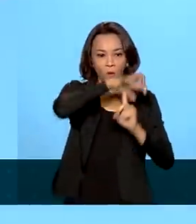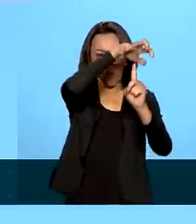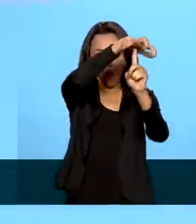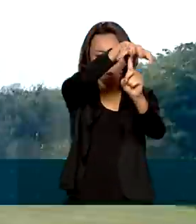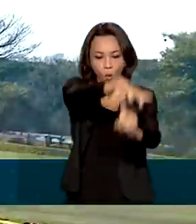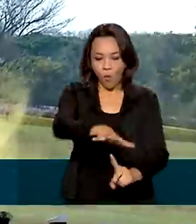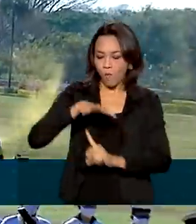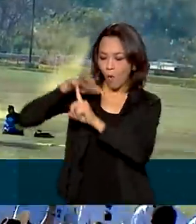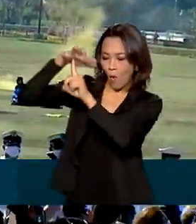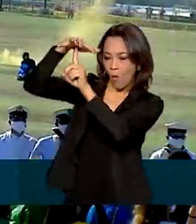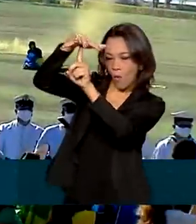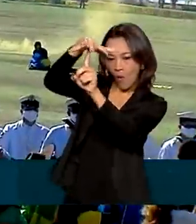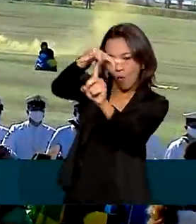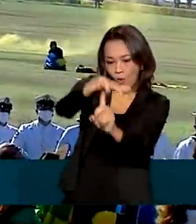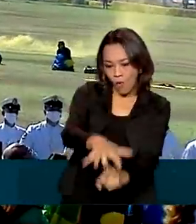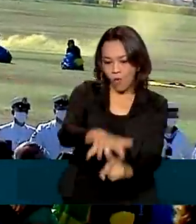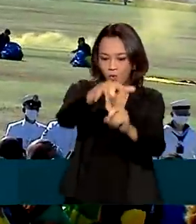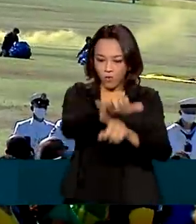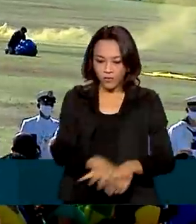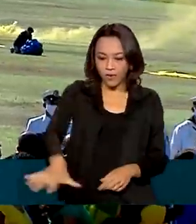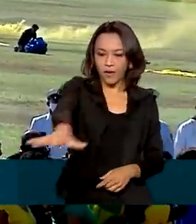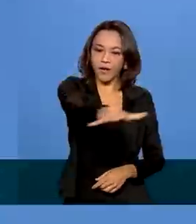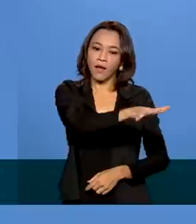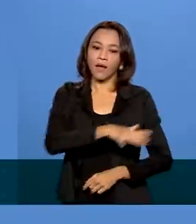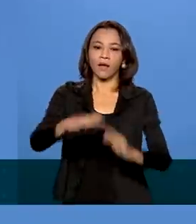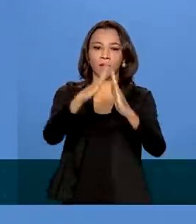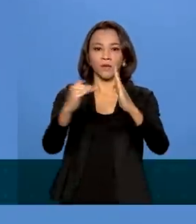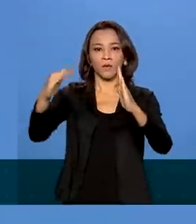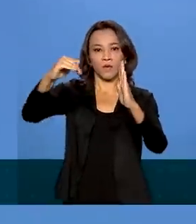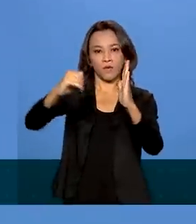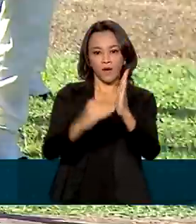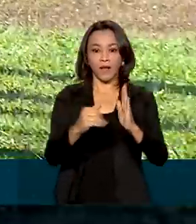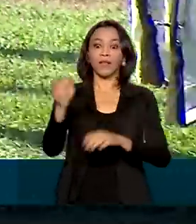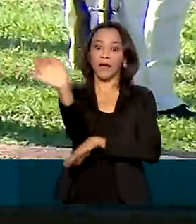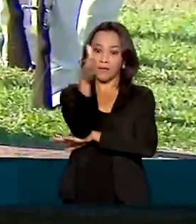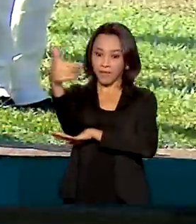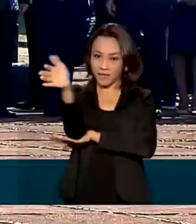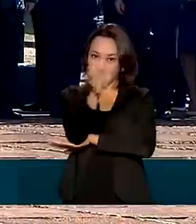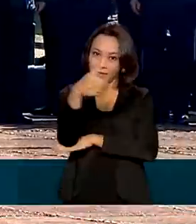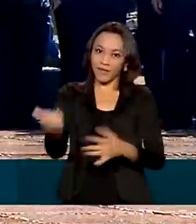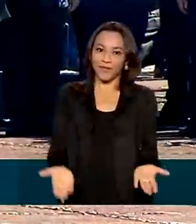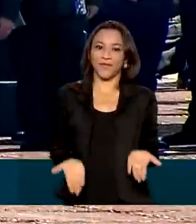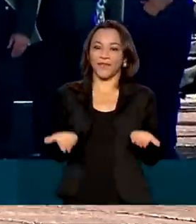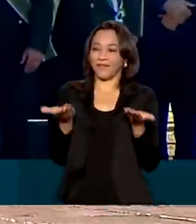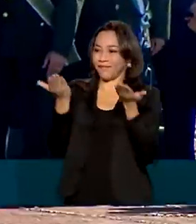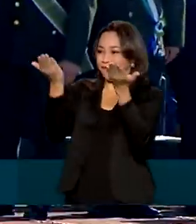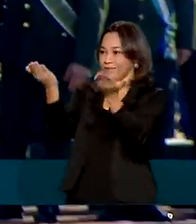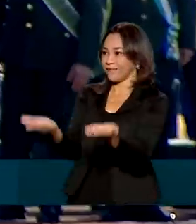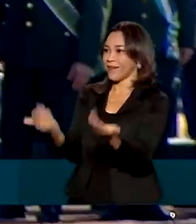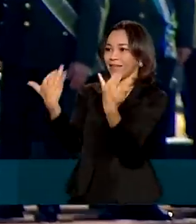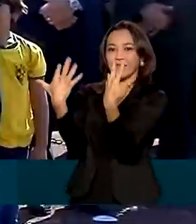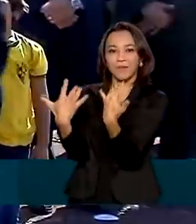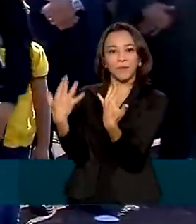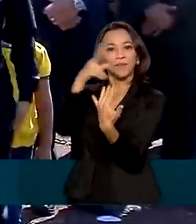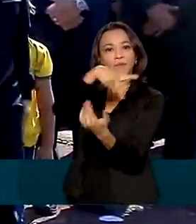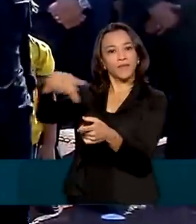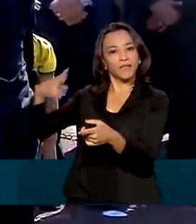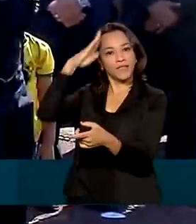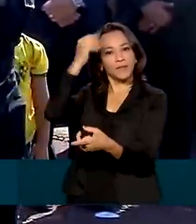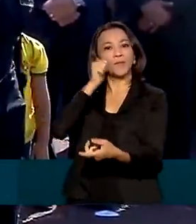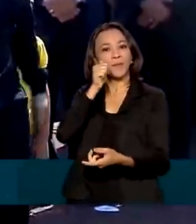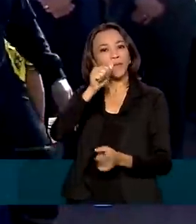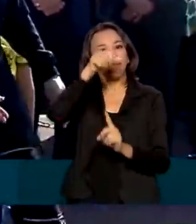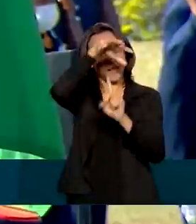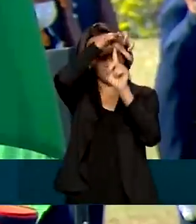intencionais e pousaram no gramado do Alvorada. A bandeira nacional foi entregue nas mãos do presidente Bolsonaro por uma